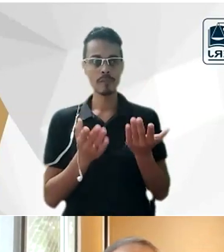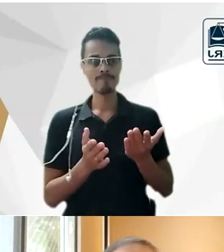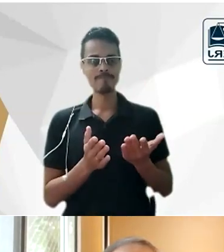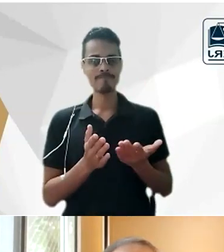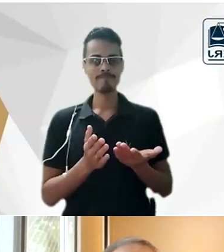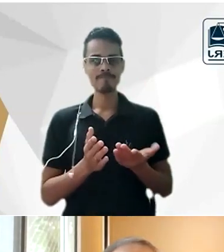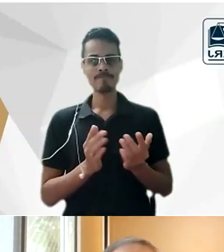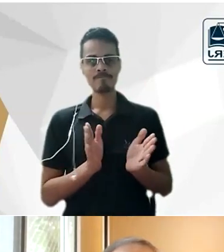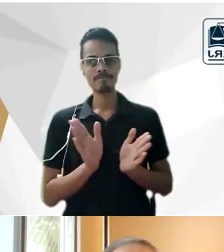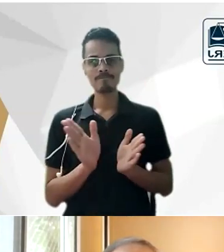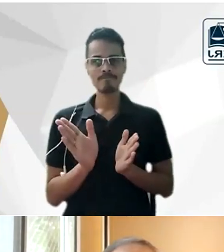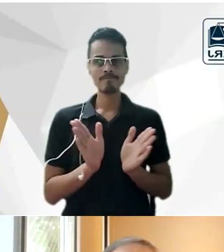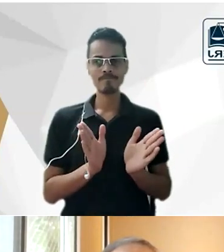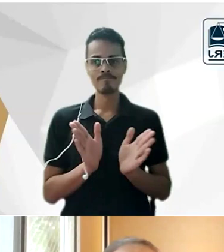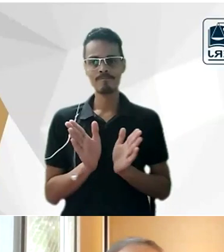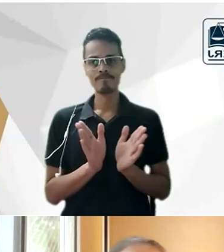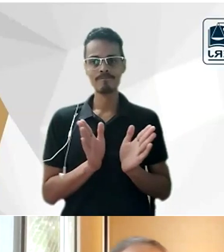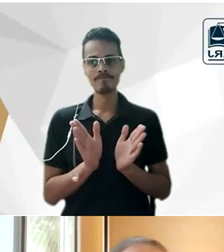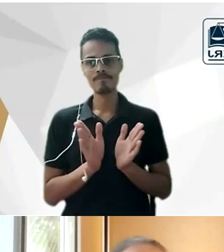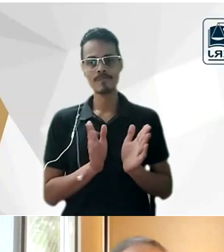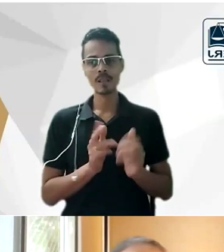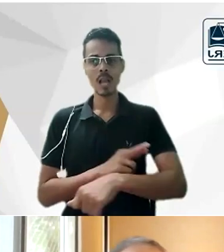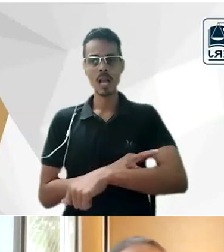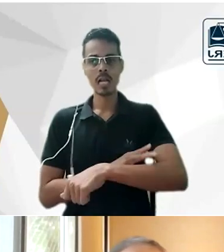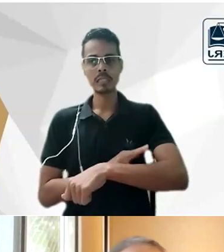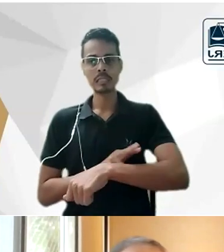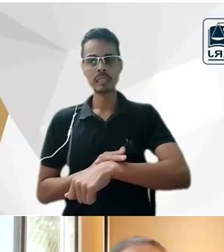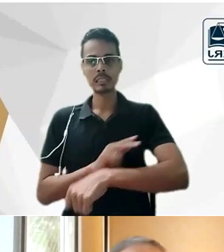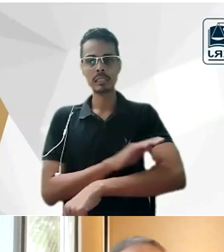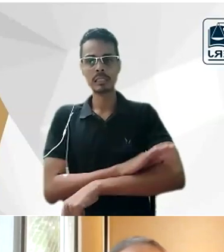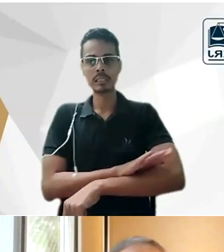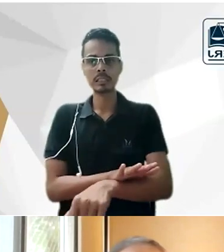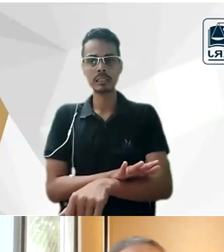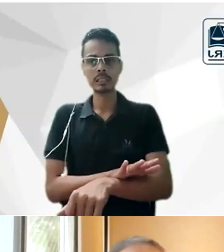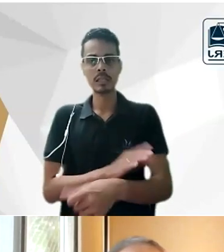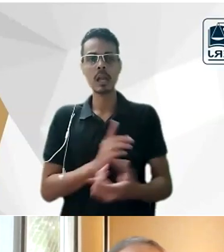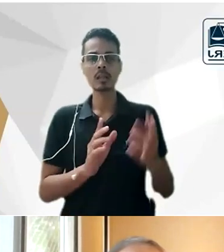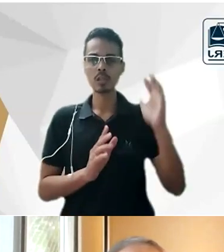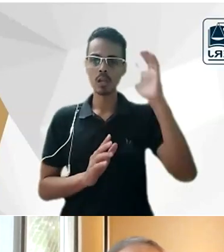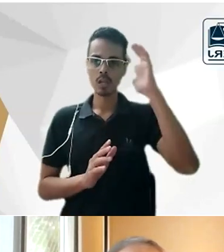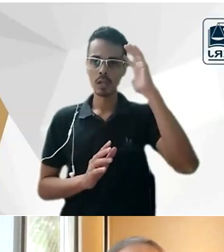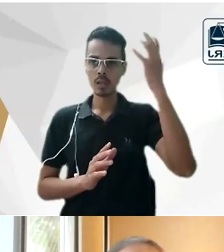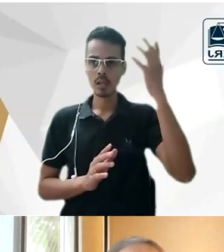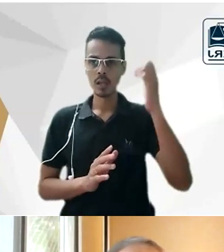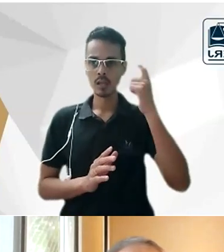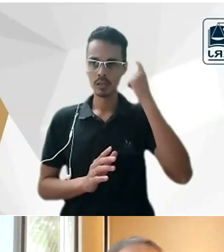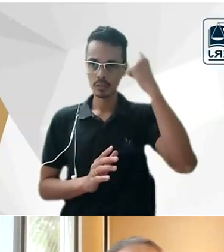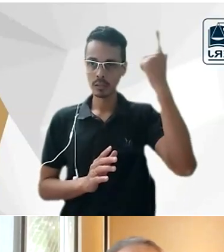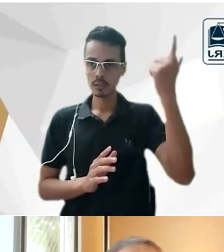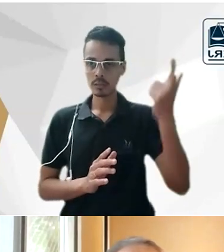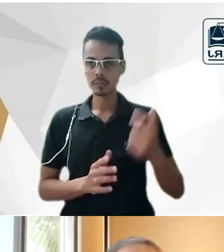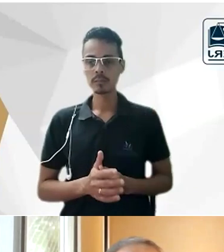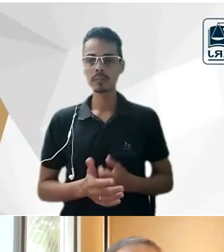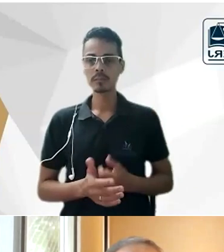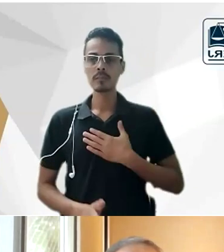assim eu acho nessa questão do racismo e daí a solução criativa que ele dá só pra fazer um pequeno comentário eu